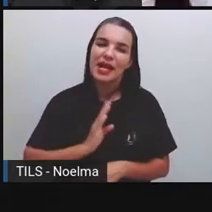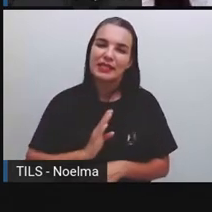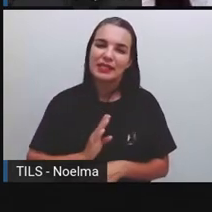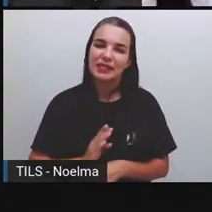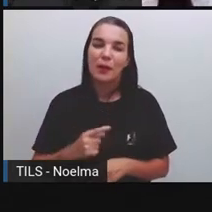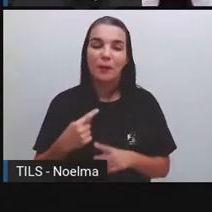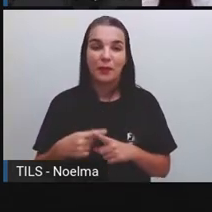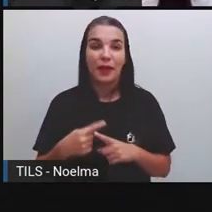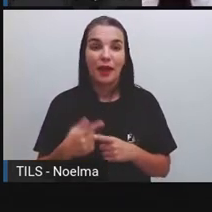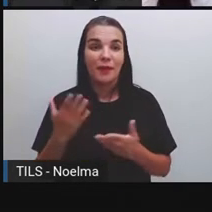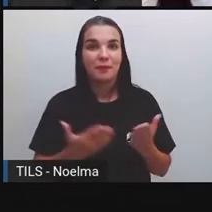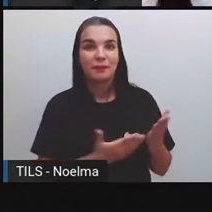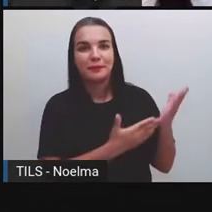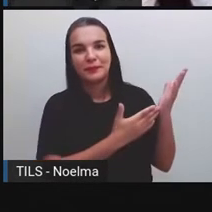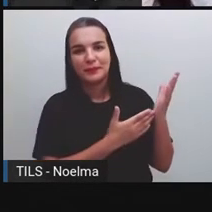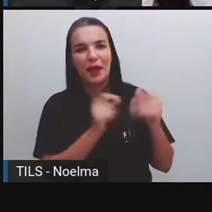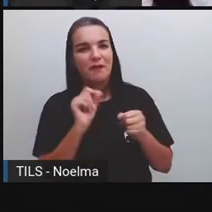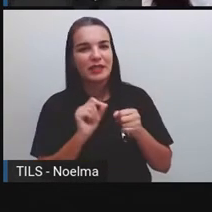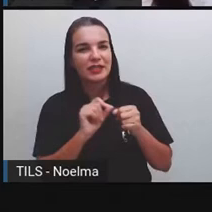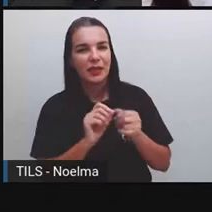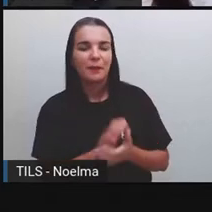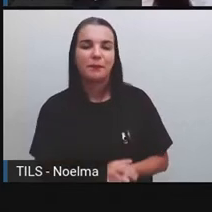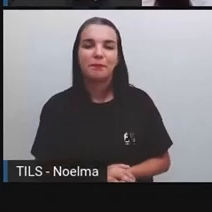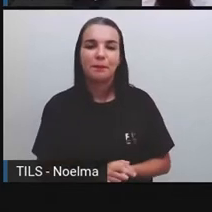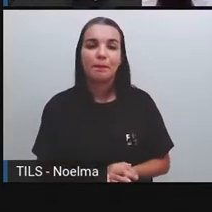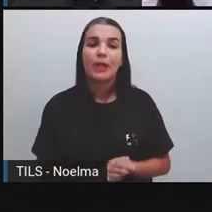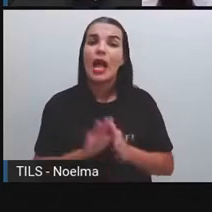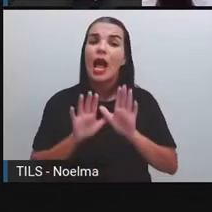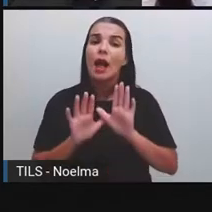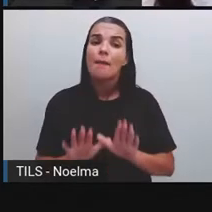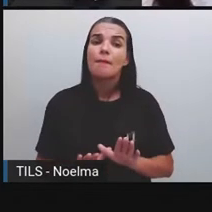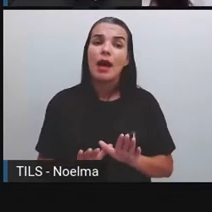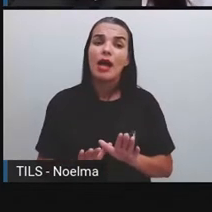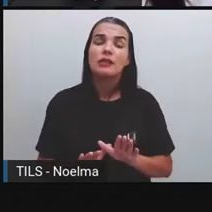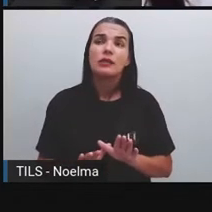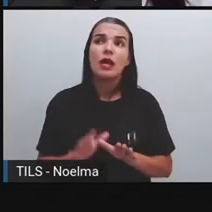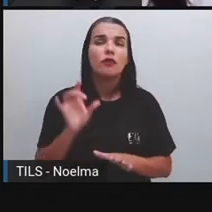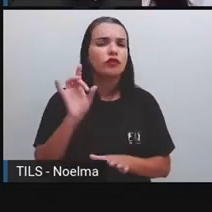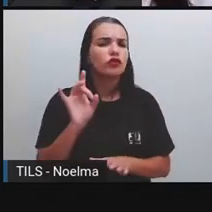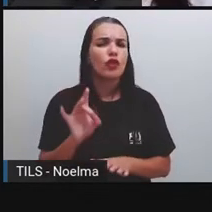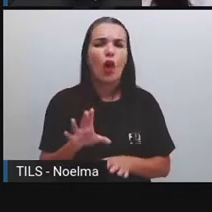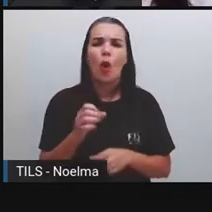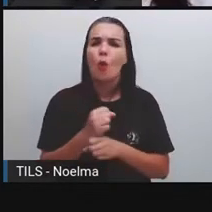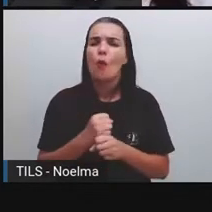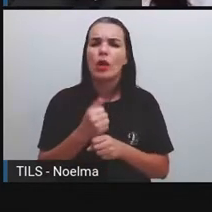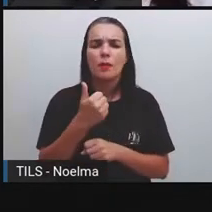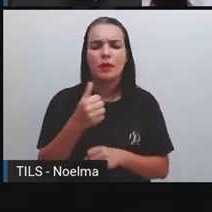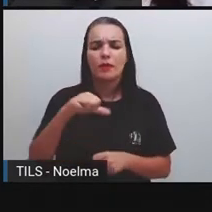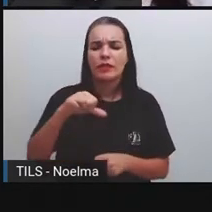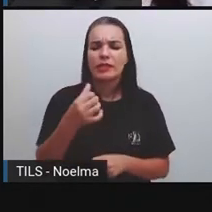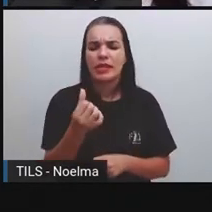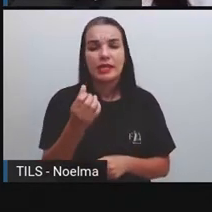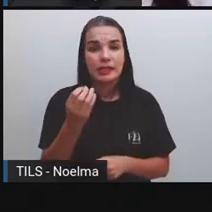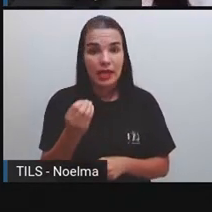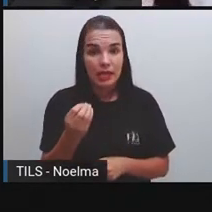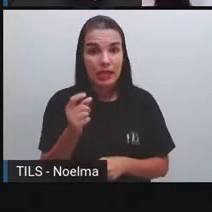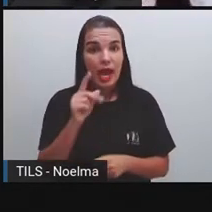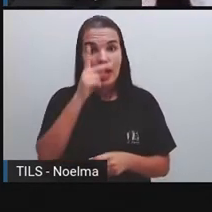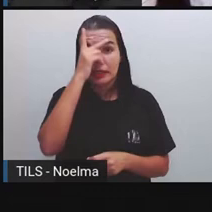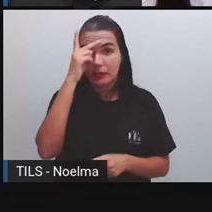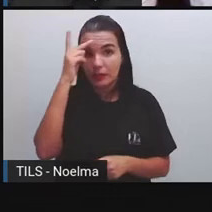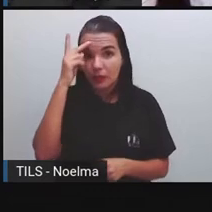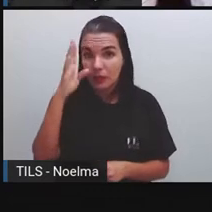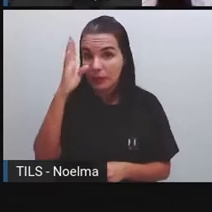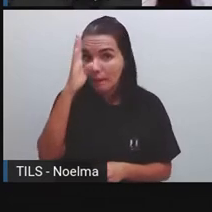aventuras deste personagem no Brasil, né? Apenas, mas foi apenas lá em 1960 que o público